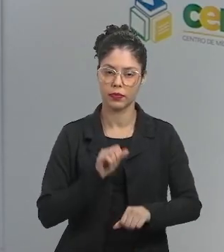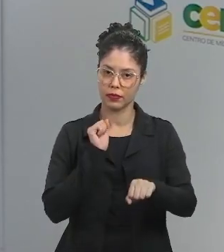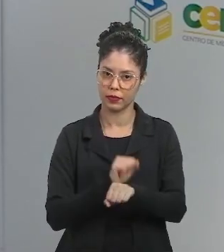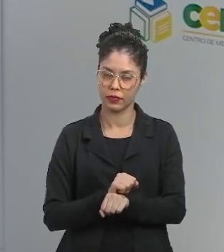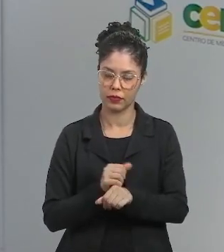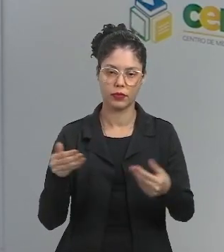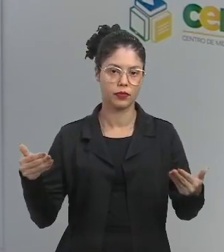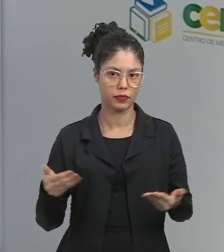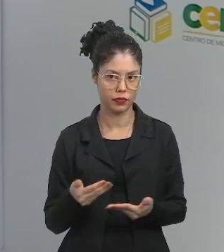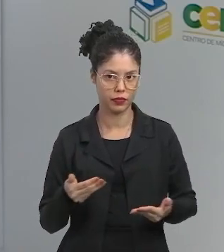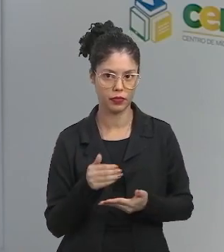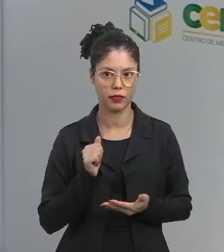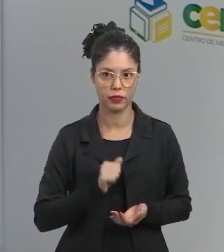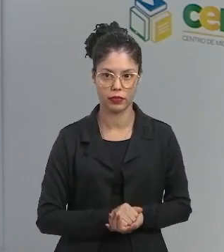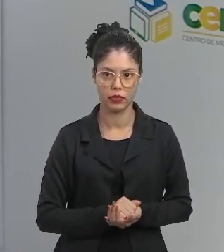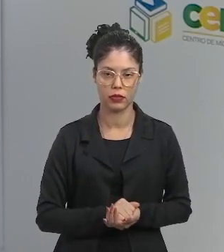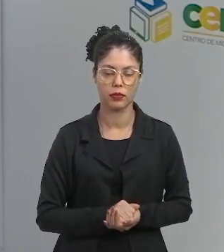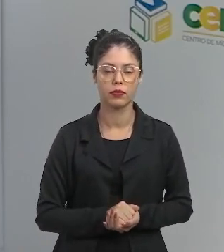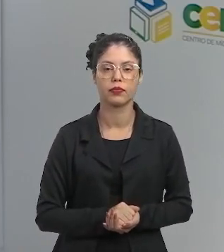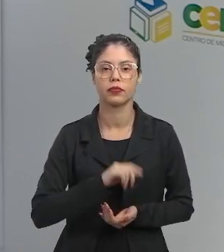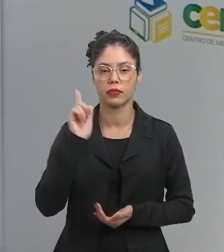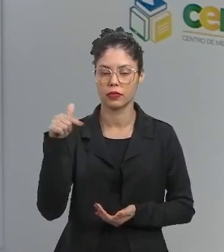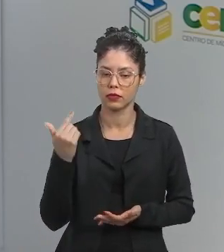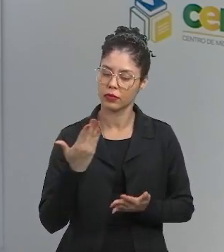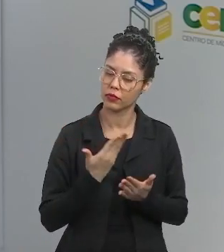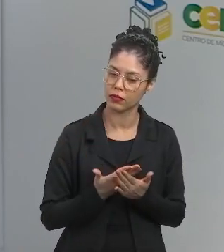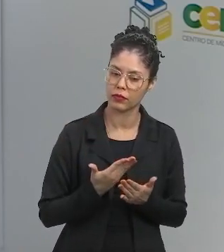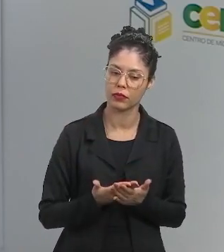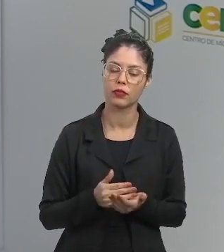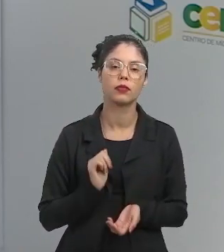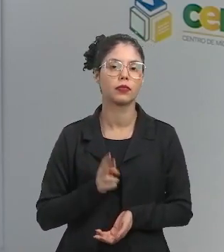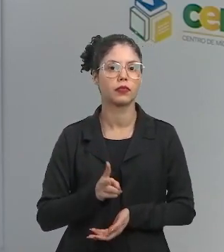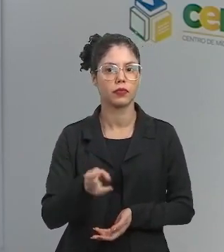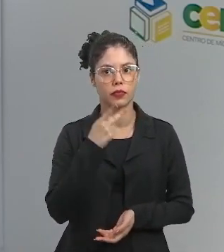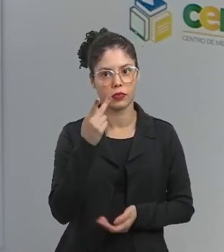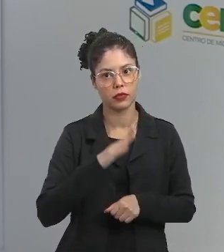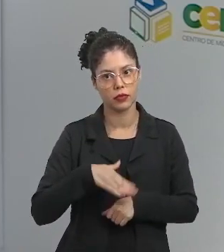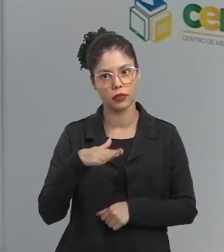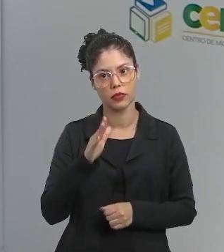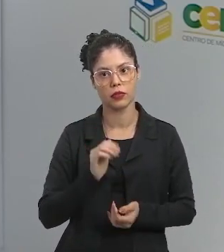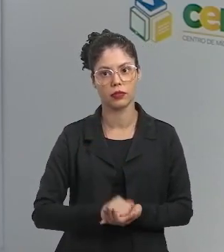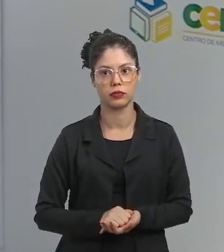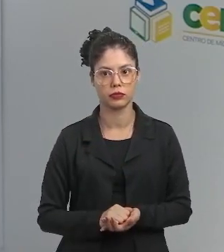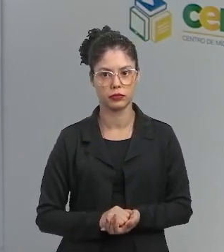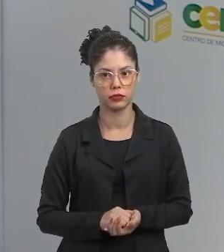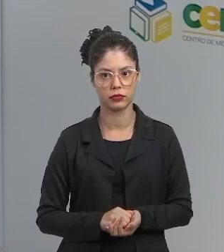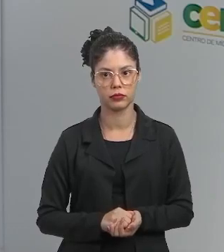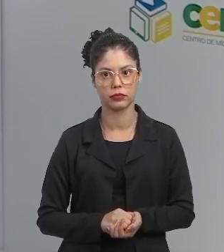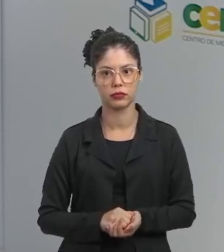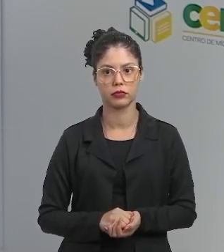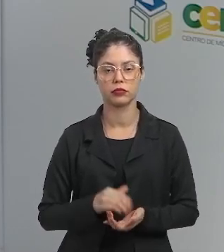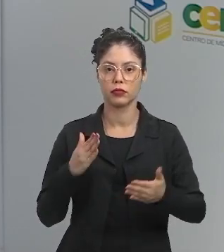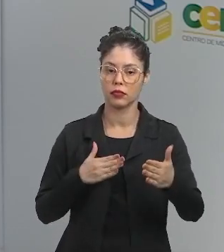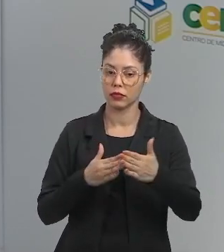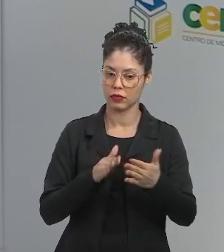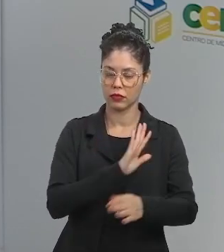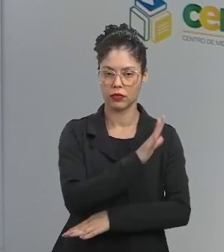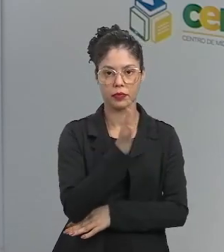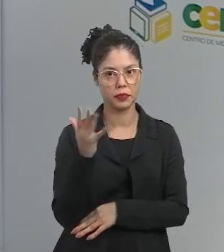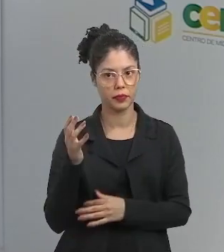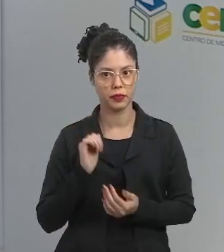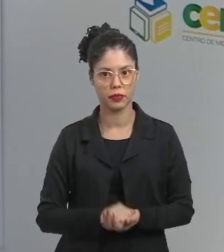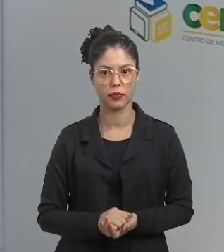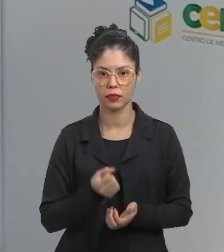por aqui hoje. Em outra aula, nós comentaremos mais sobre esses impactos ambientais.